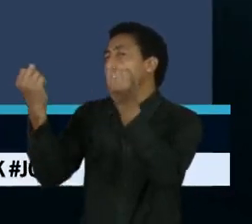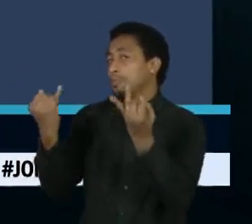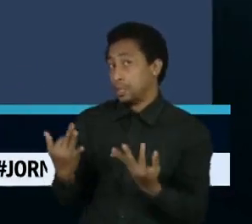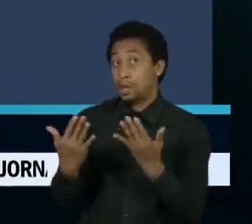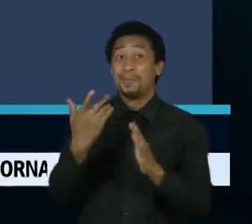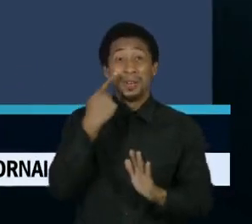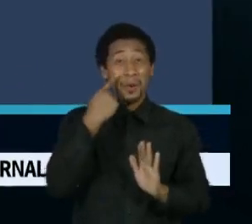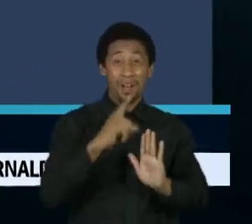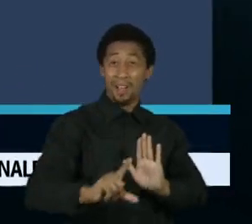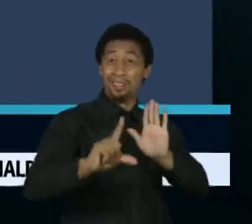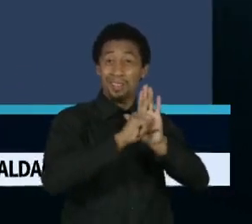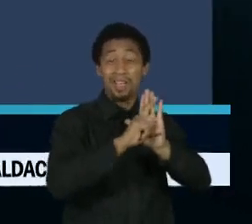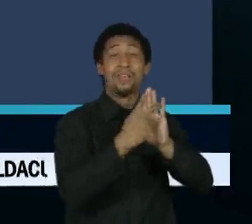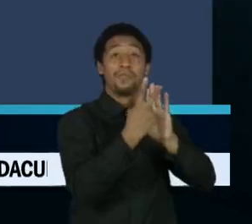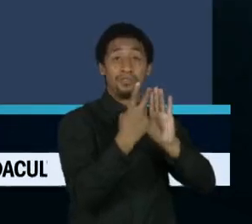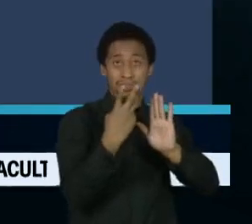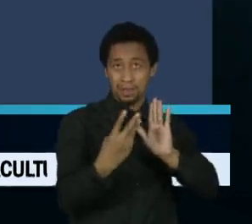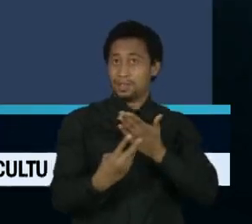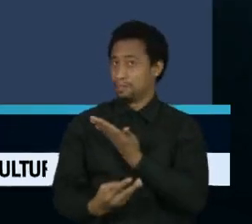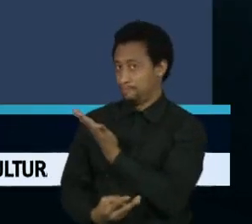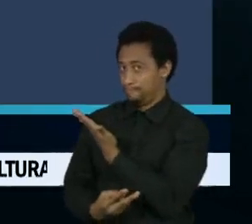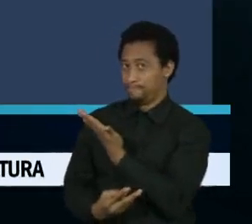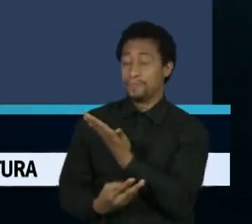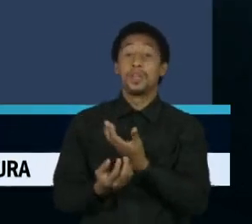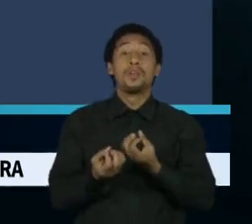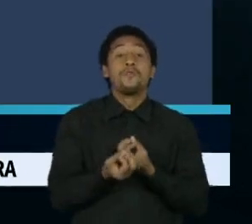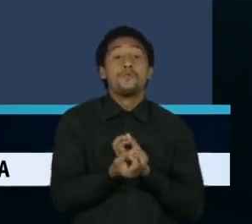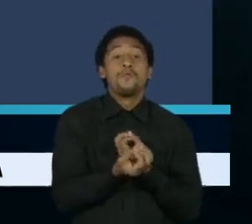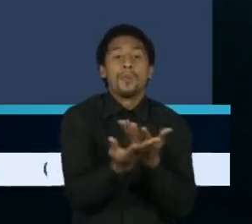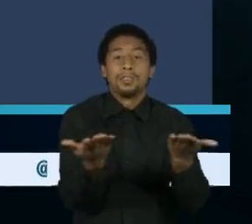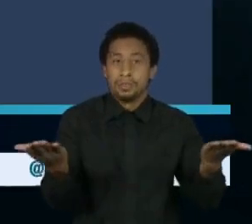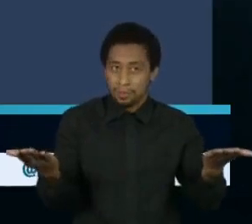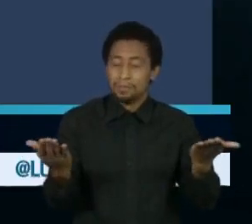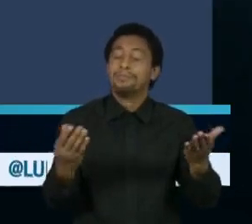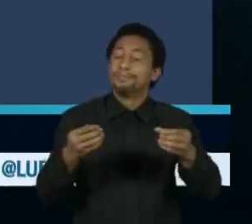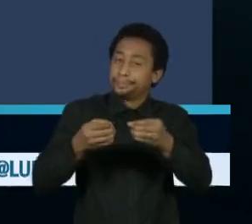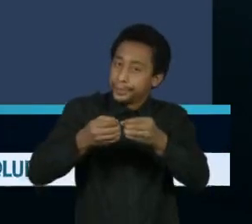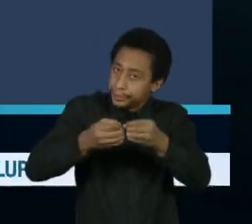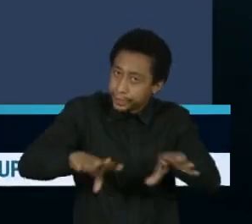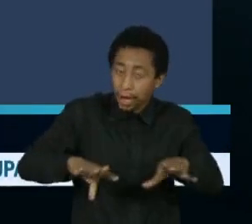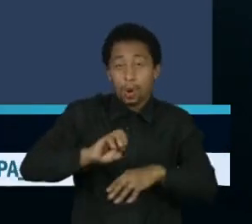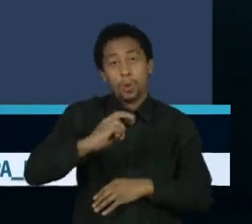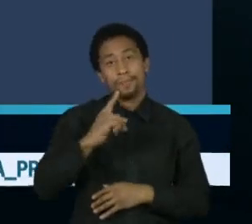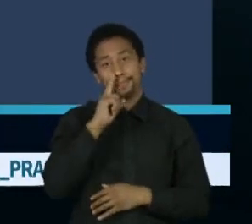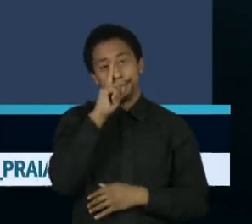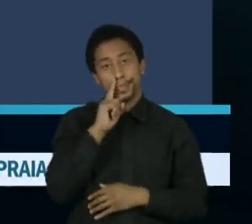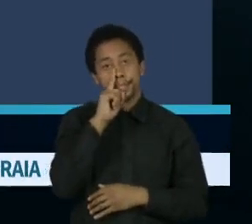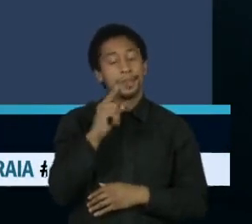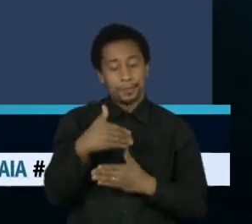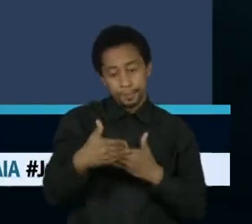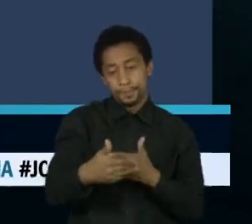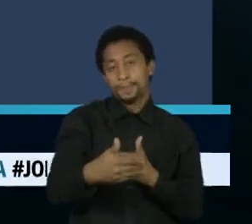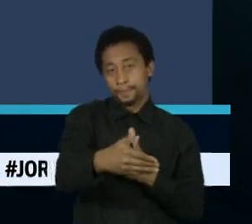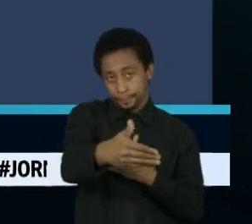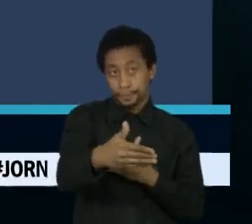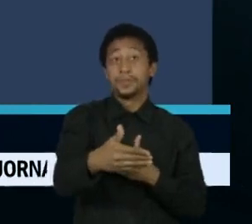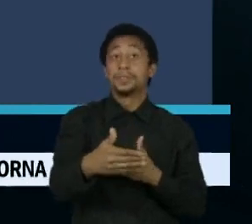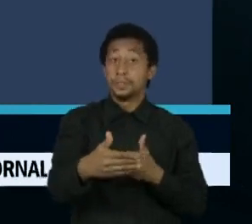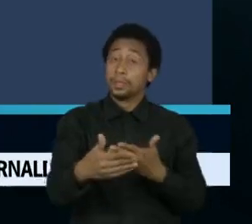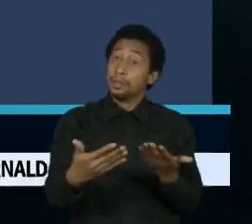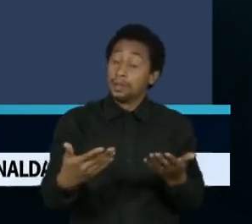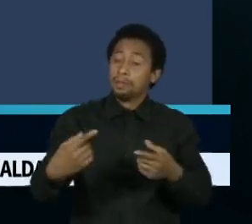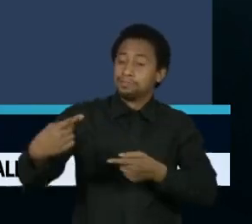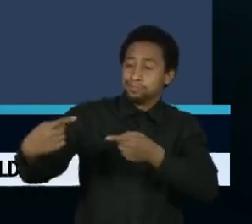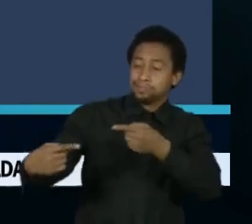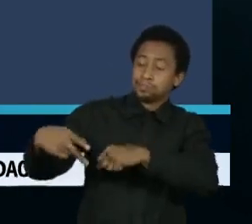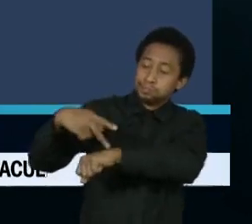Lei de Acesso à Informação, que diz que a divulgação pode prejudicar ou pôr em risco a condução de negociações ou as